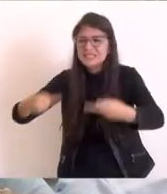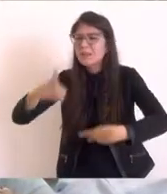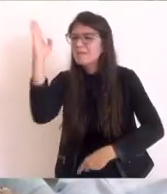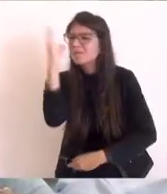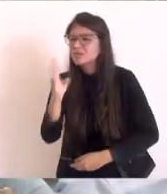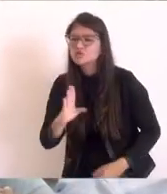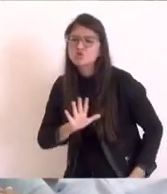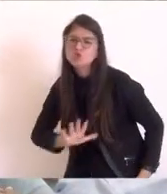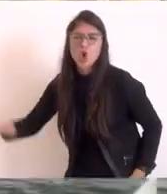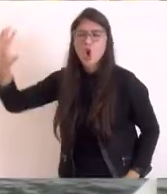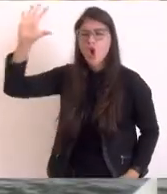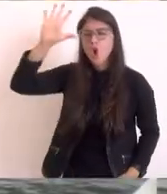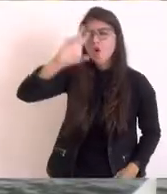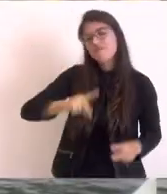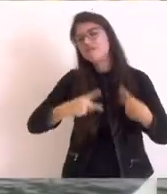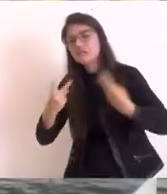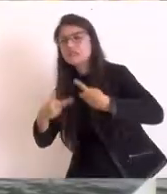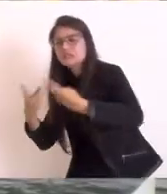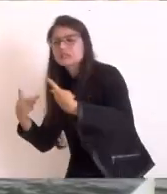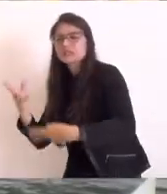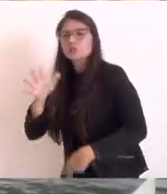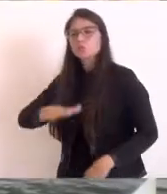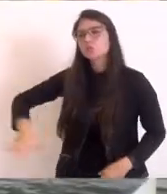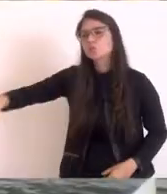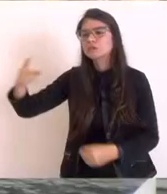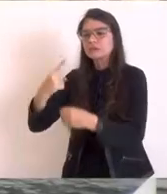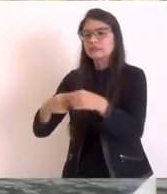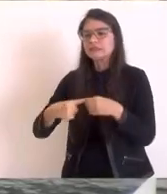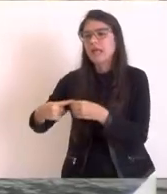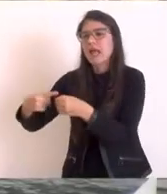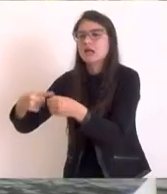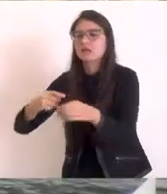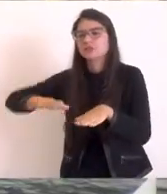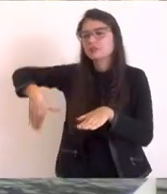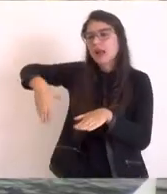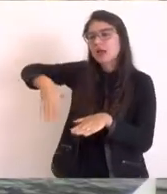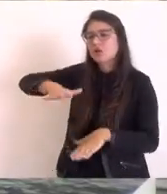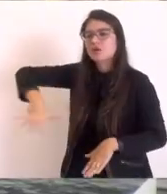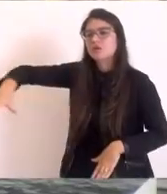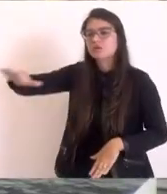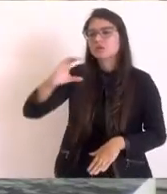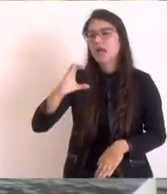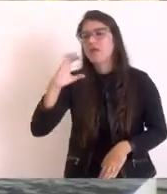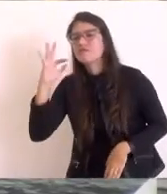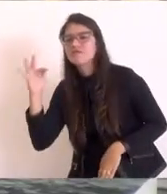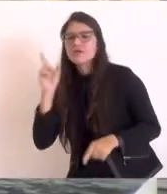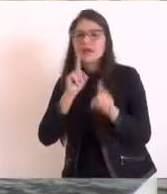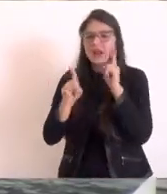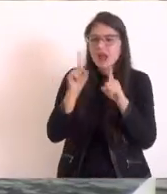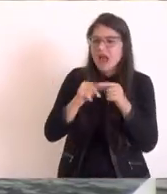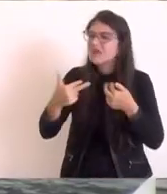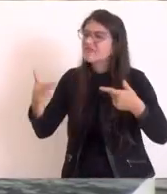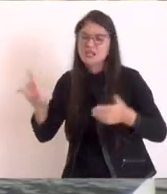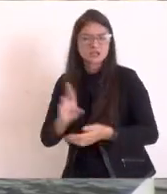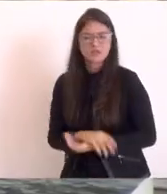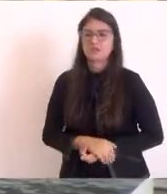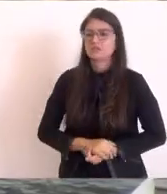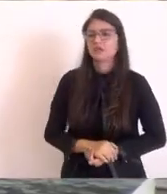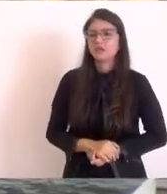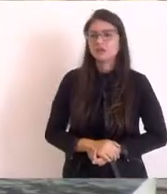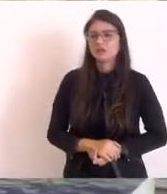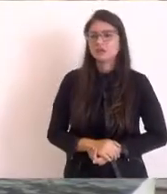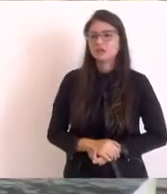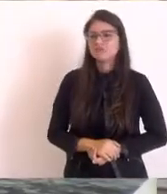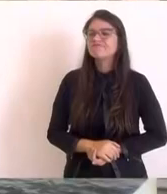vieram para a Costa do Sol. Além disso, nós recebemos mais de 500 mil visitantes internacionais, sendo que a nossa